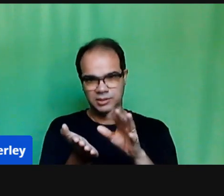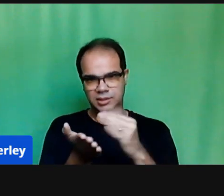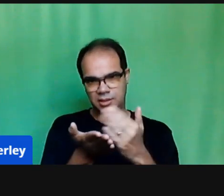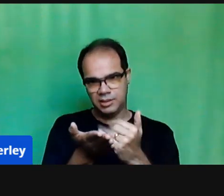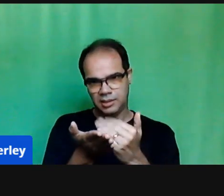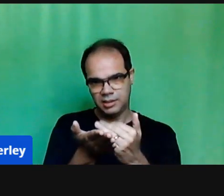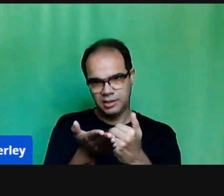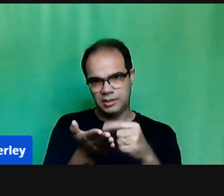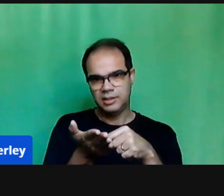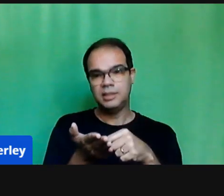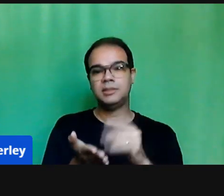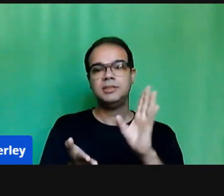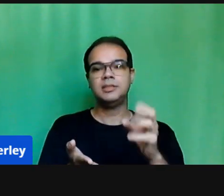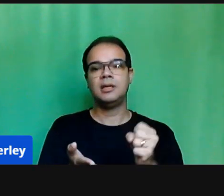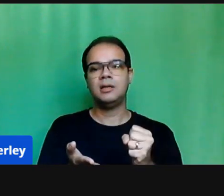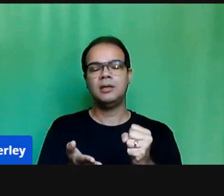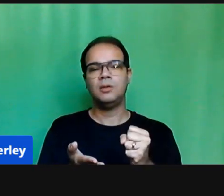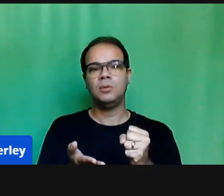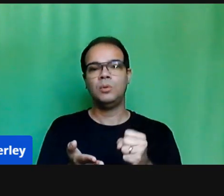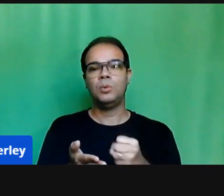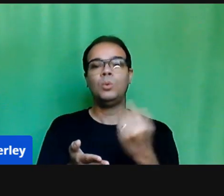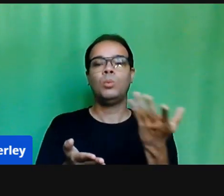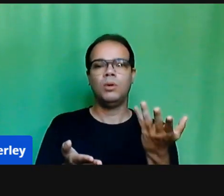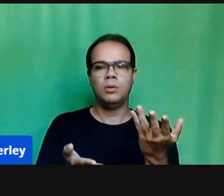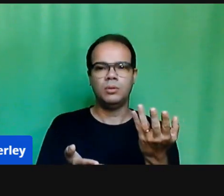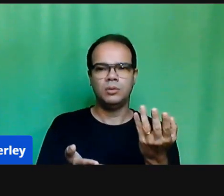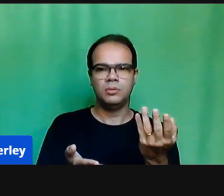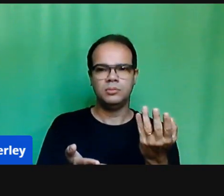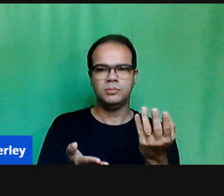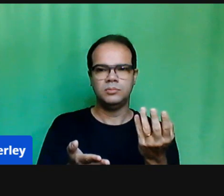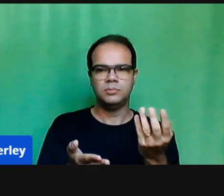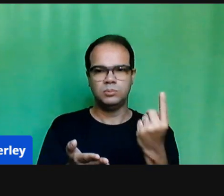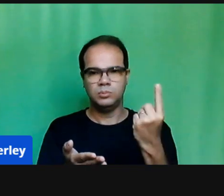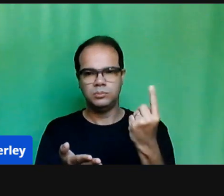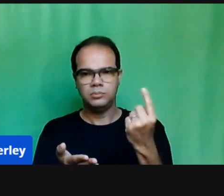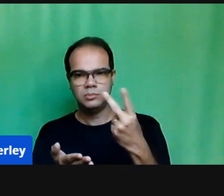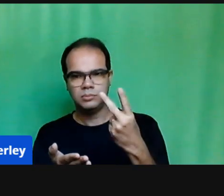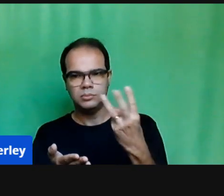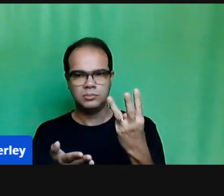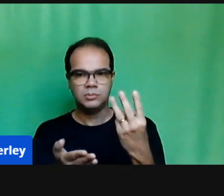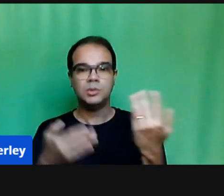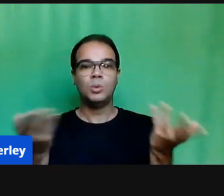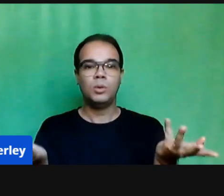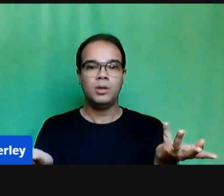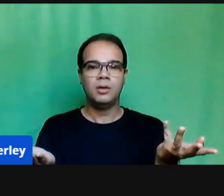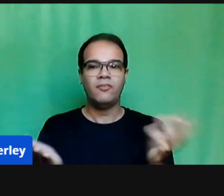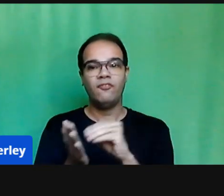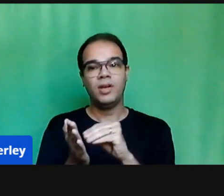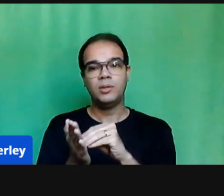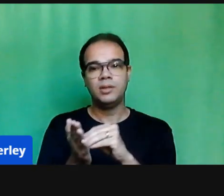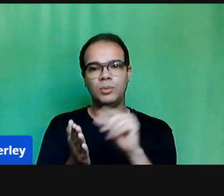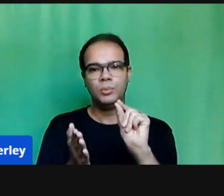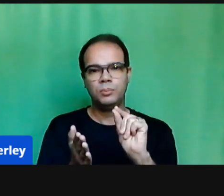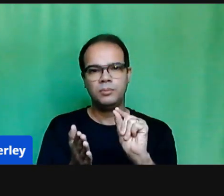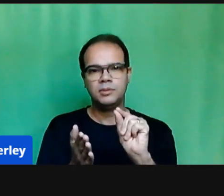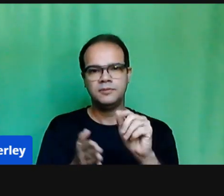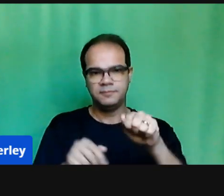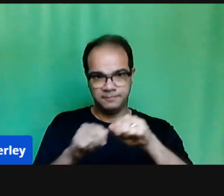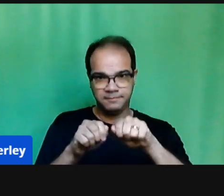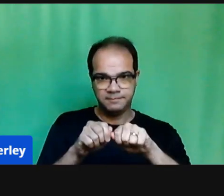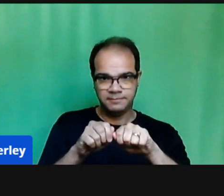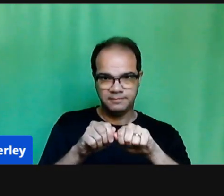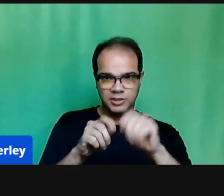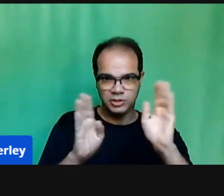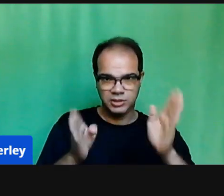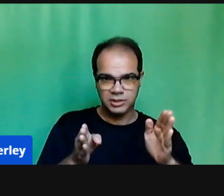seja, quais cadernos ela já entregou, quais ela não entregou, quais ela completou, ela fez completo, quais